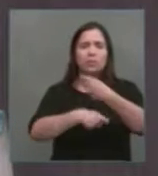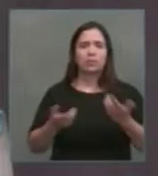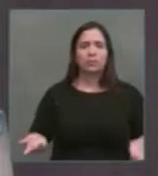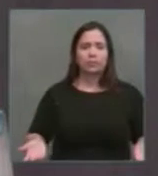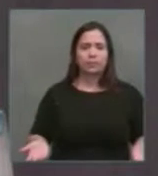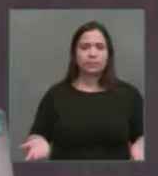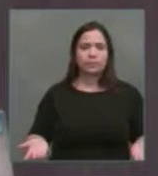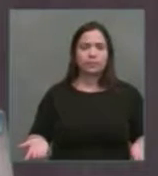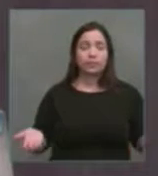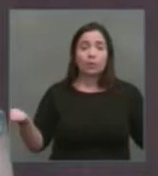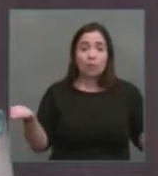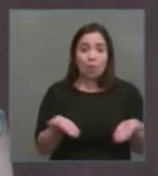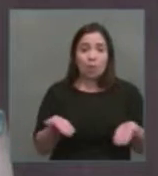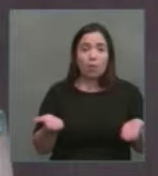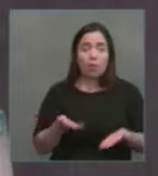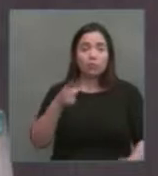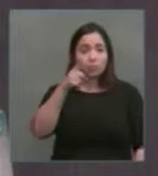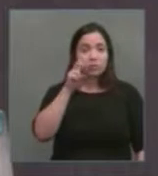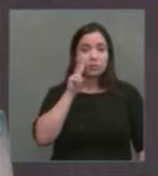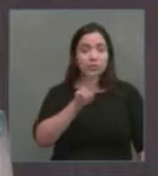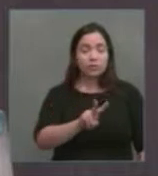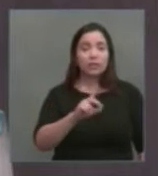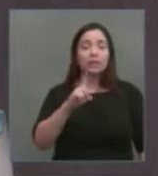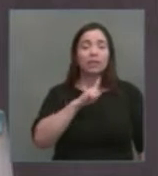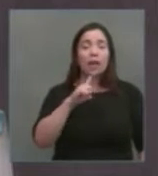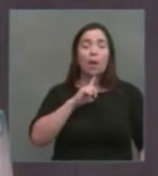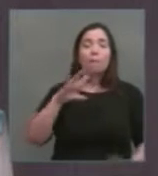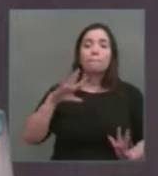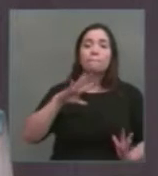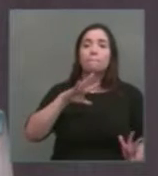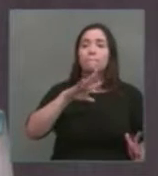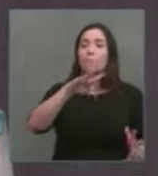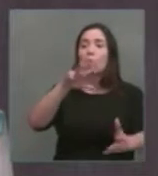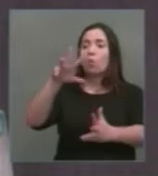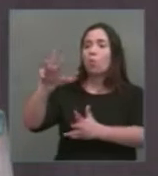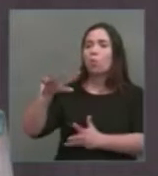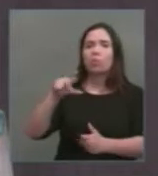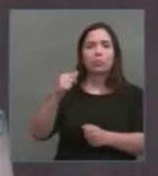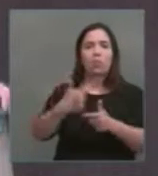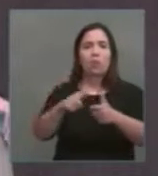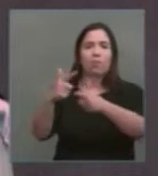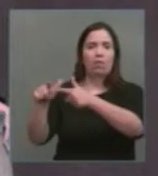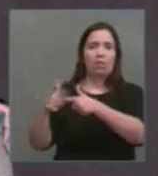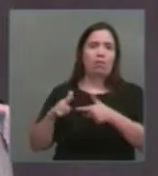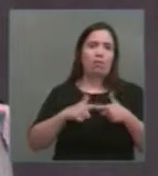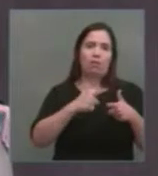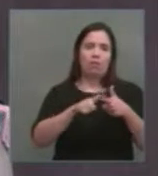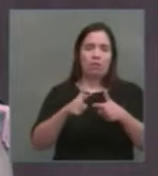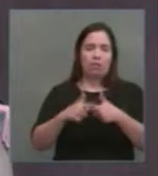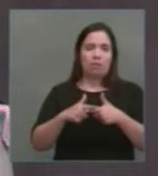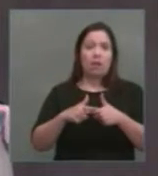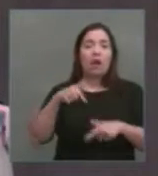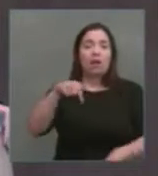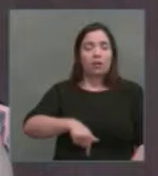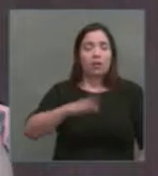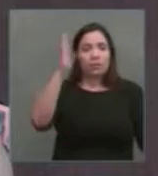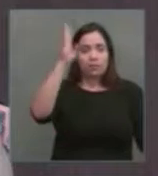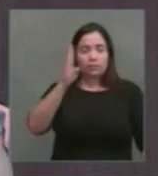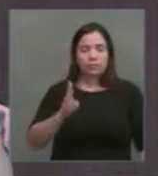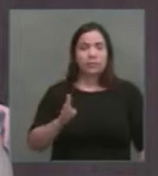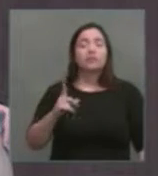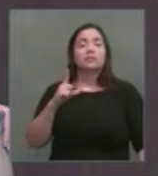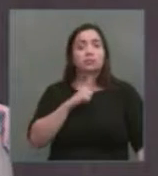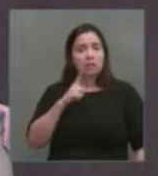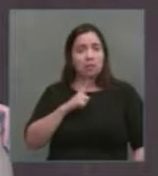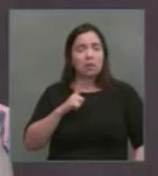Hoje, você tem um mundo com maior instabilidade. Nós estamos, agora, o Brasil, entregando